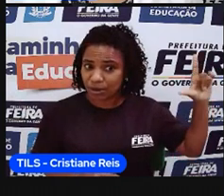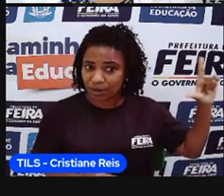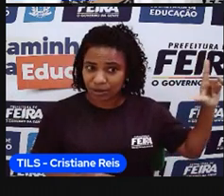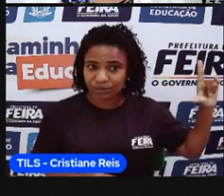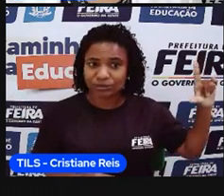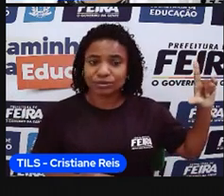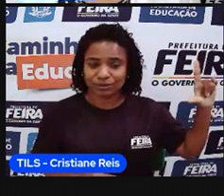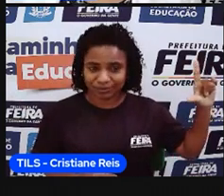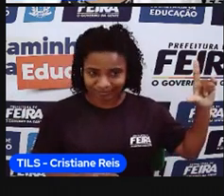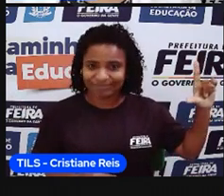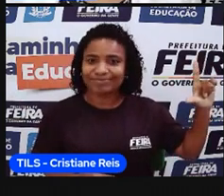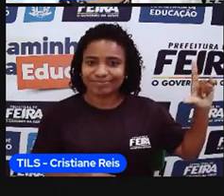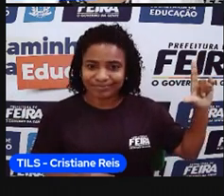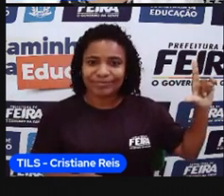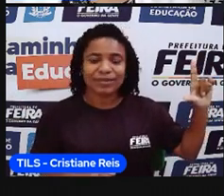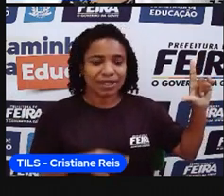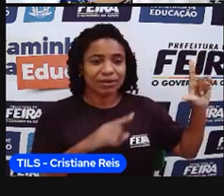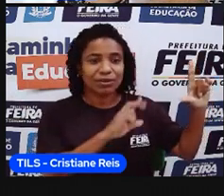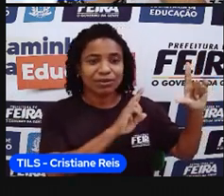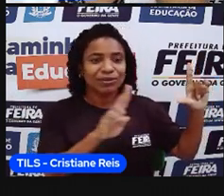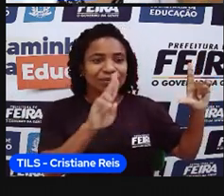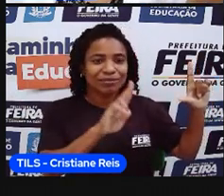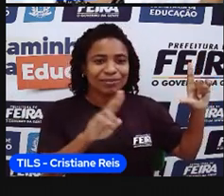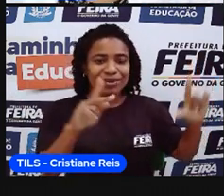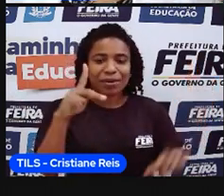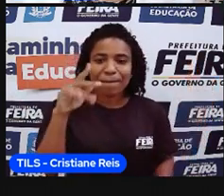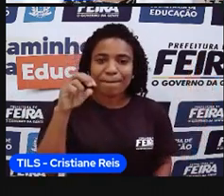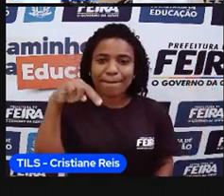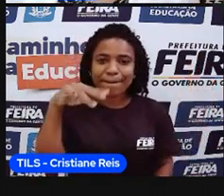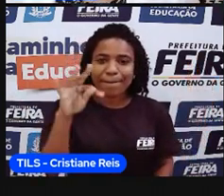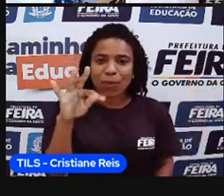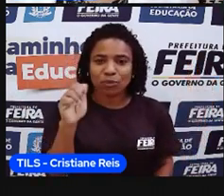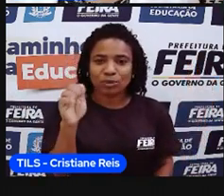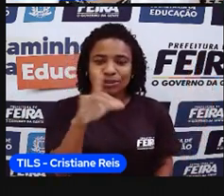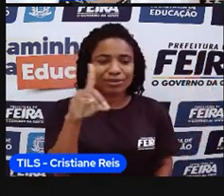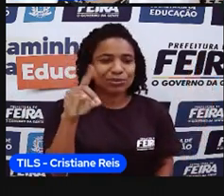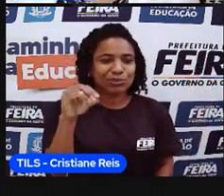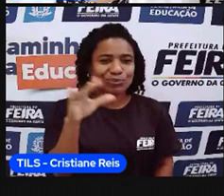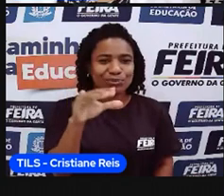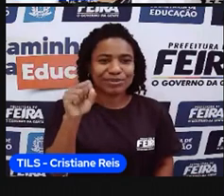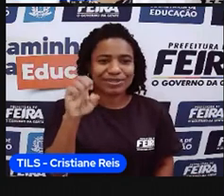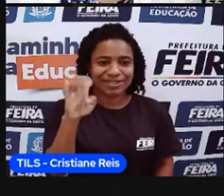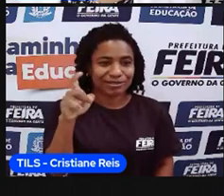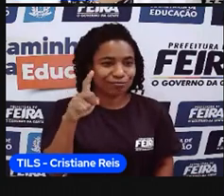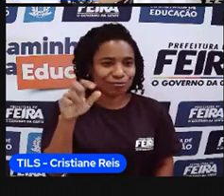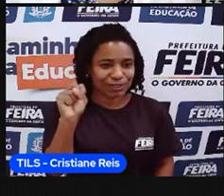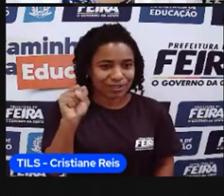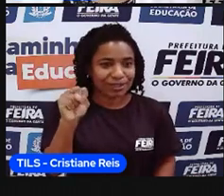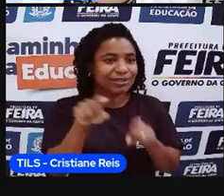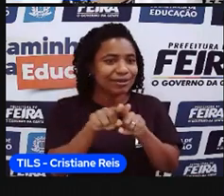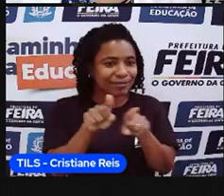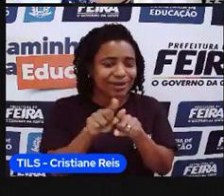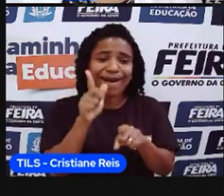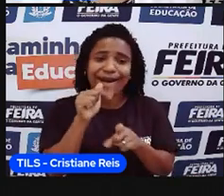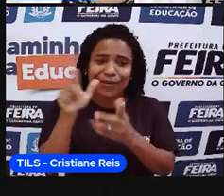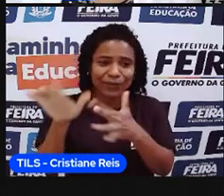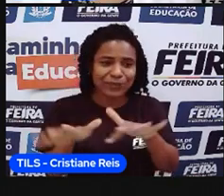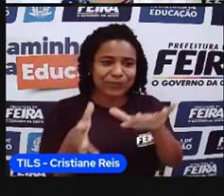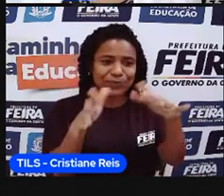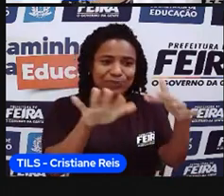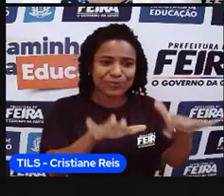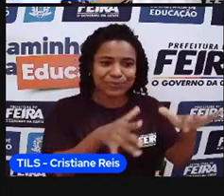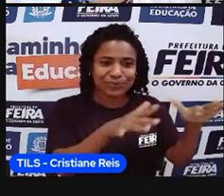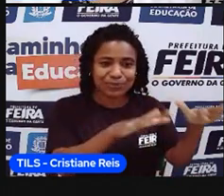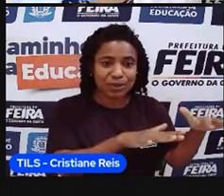pontal dos Seixas também, né? É uma área quase que praticamente, assim, né, de mirante do mar. E a gente tem aqui a nascente, né,